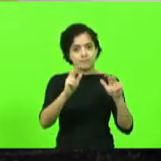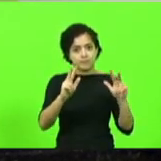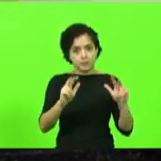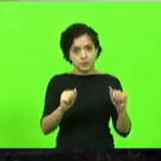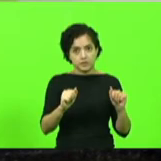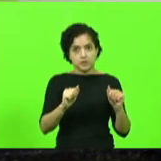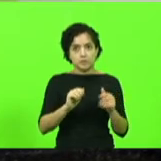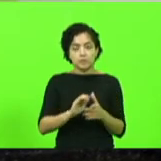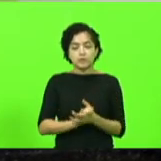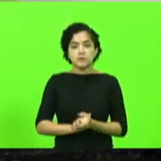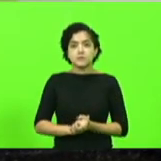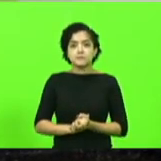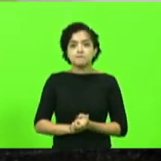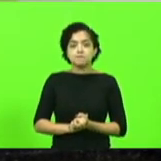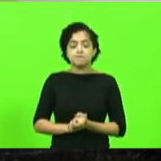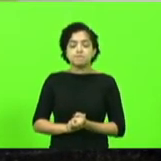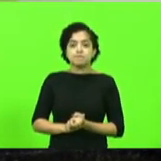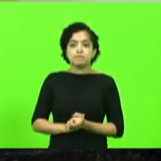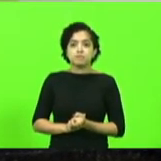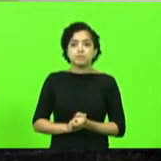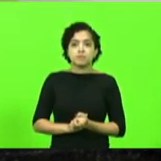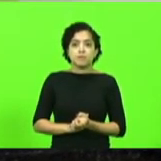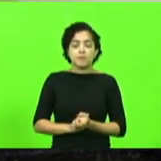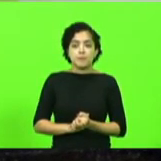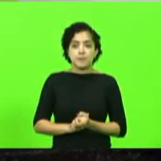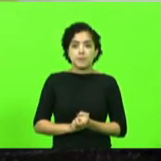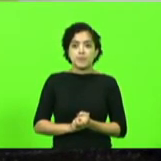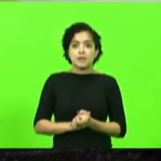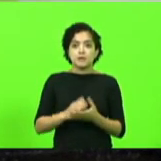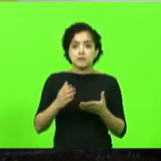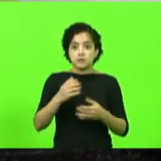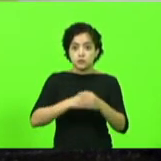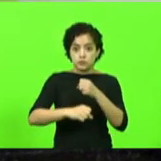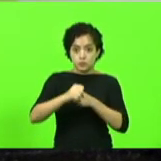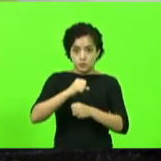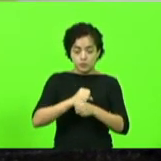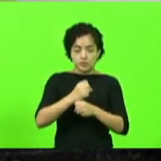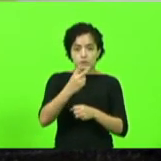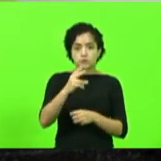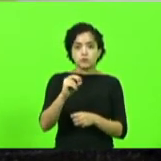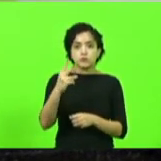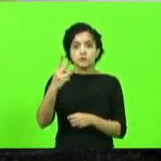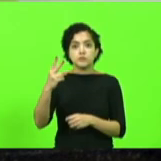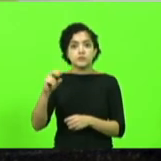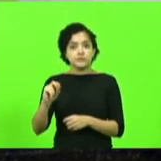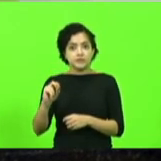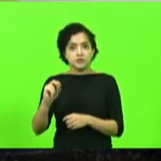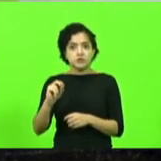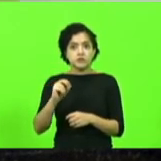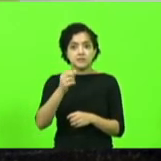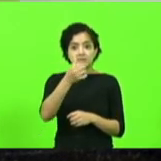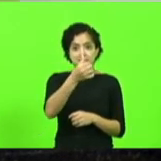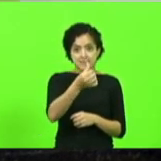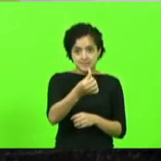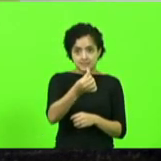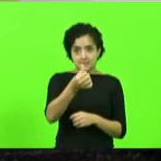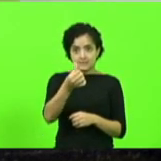em Santa Catarina, no ano 2020, 660